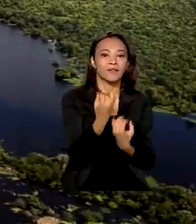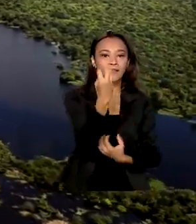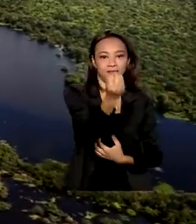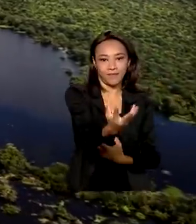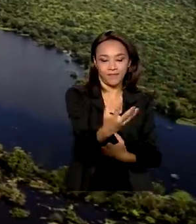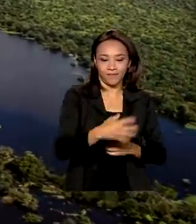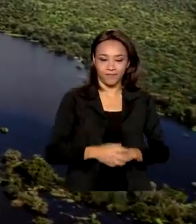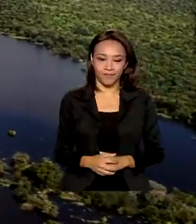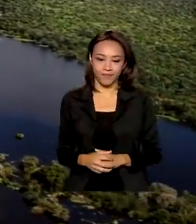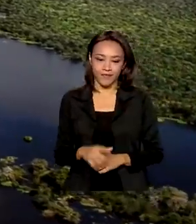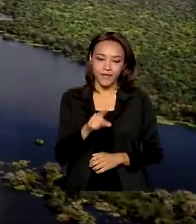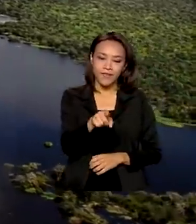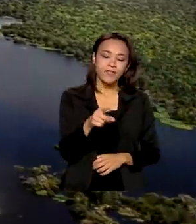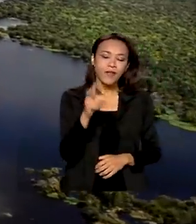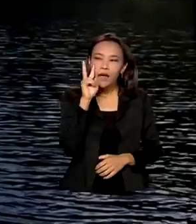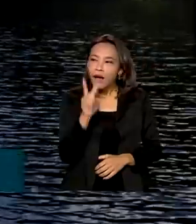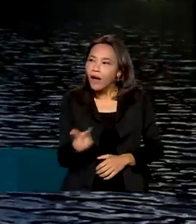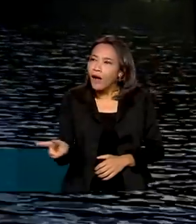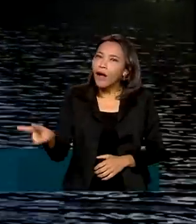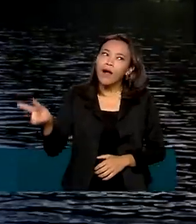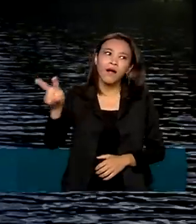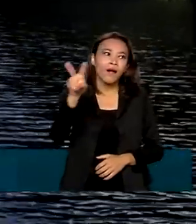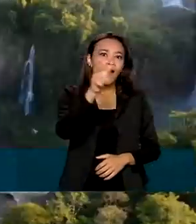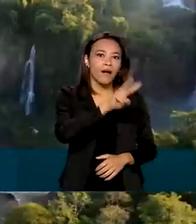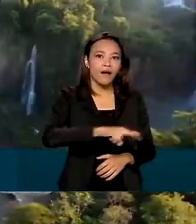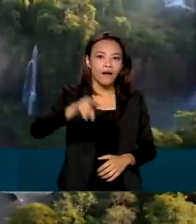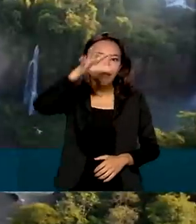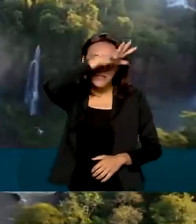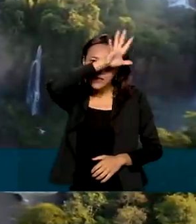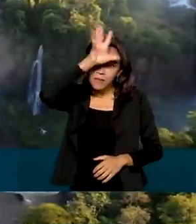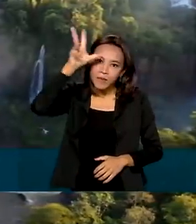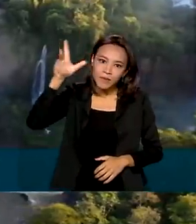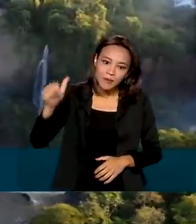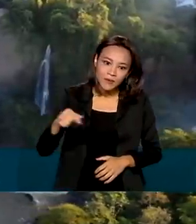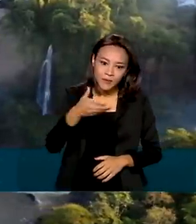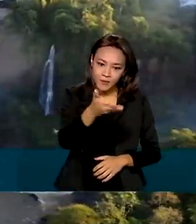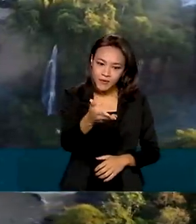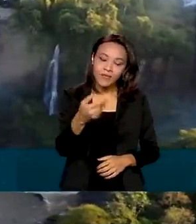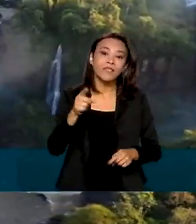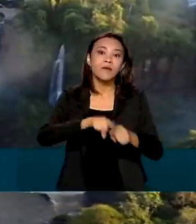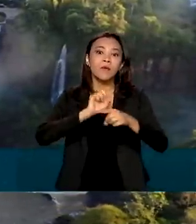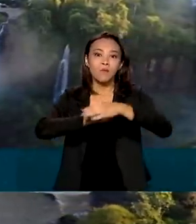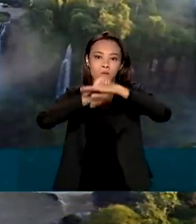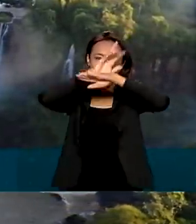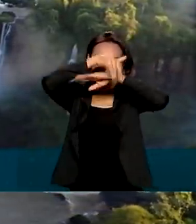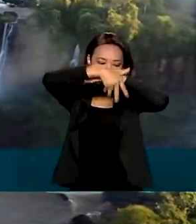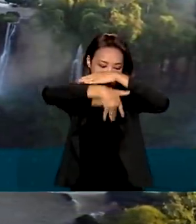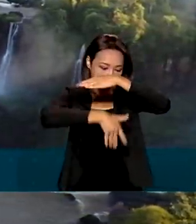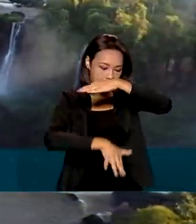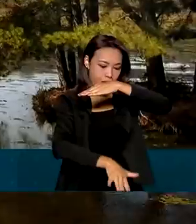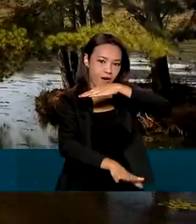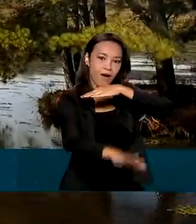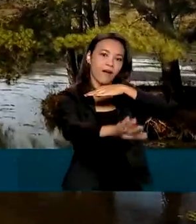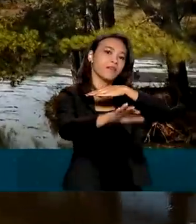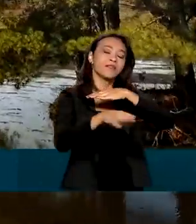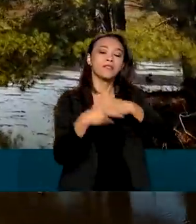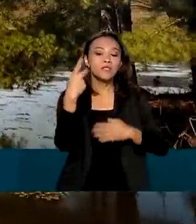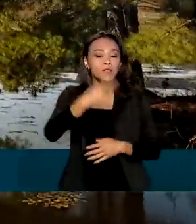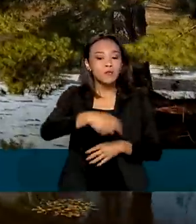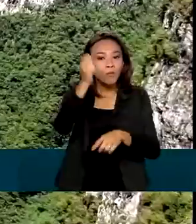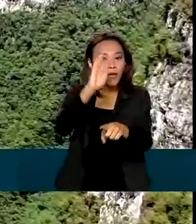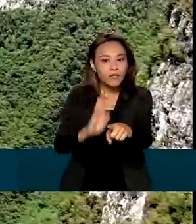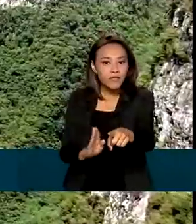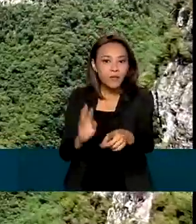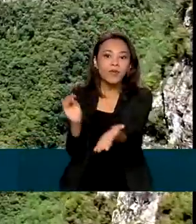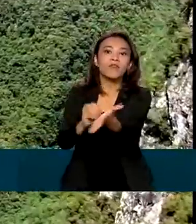Que tal sentir a grandiosidade da Amazônia, ver de pertinho o show das cataratas do Iguaçu? No Brasil,